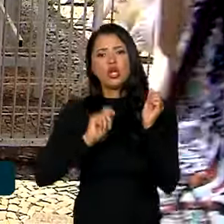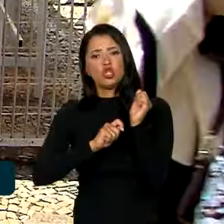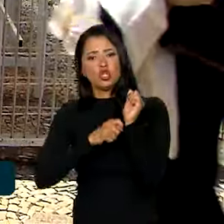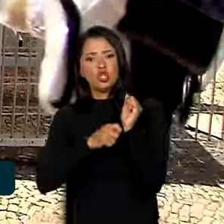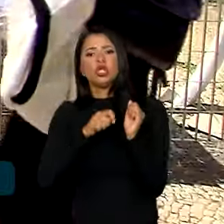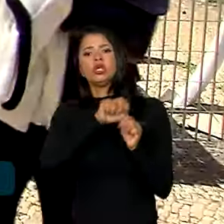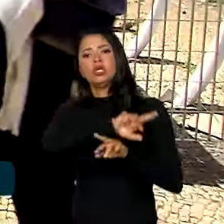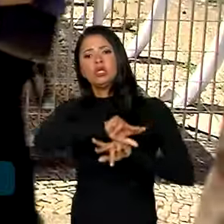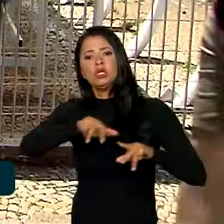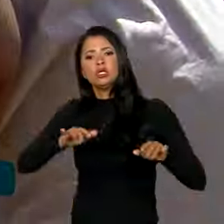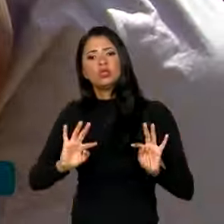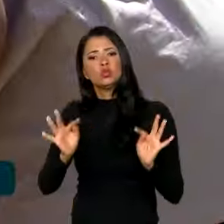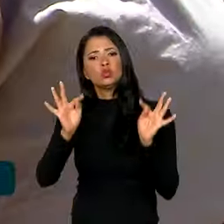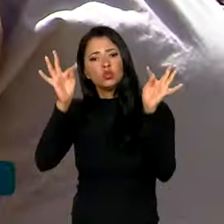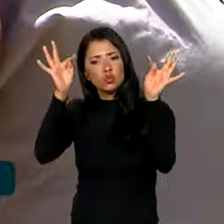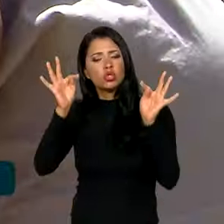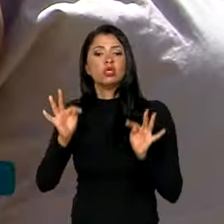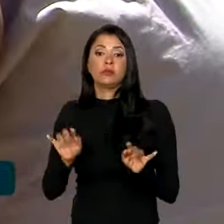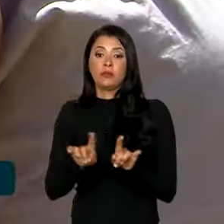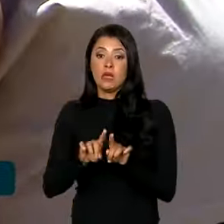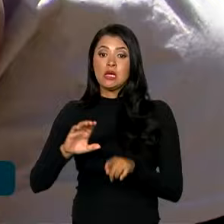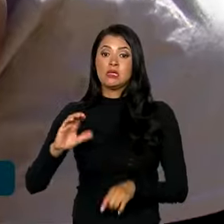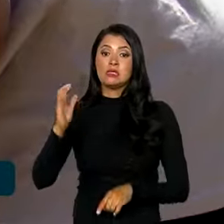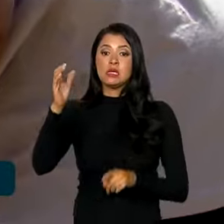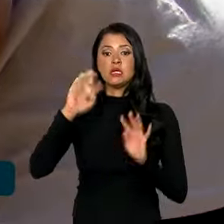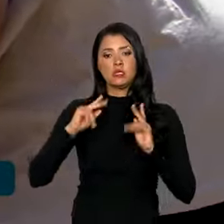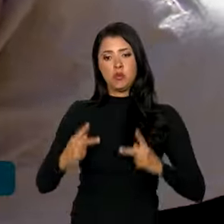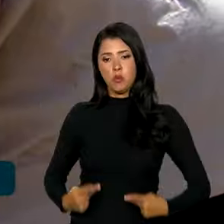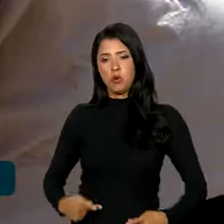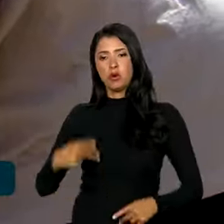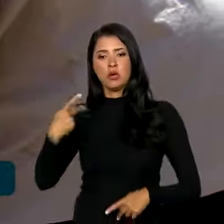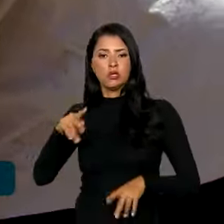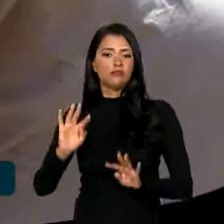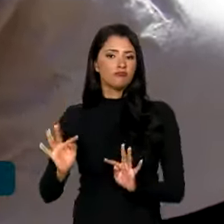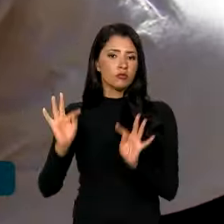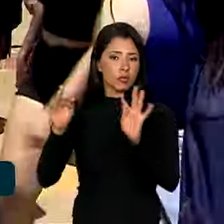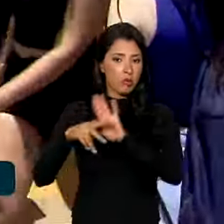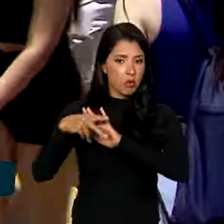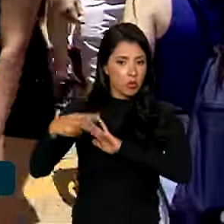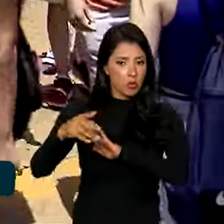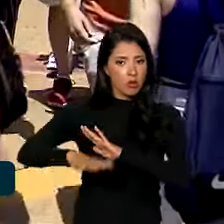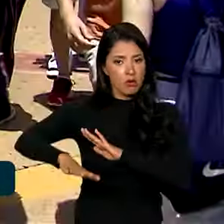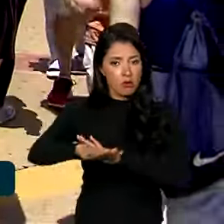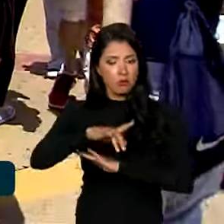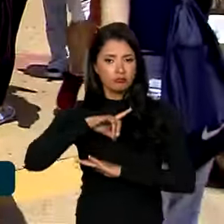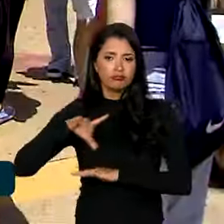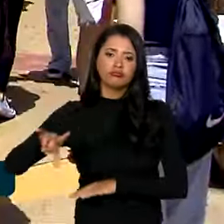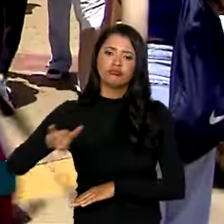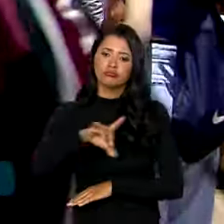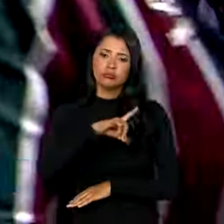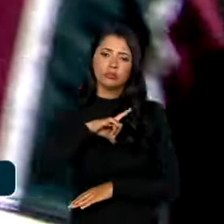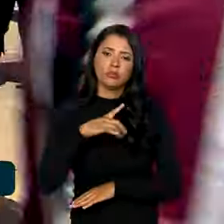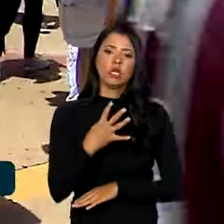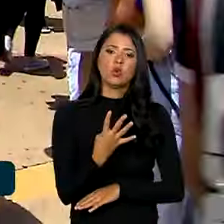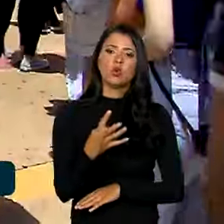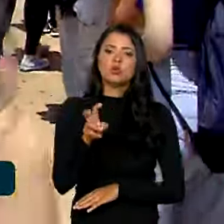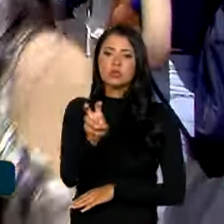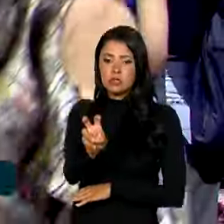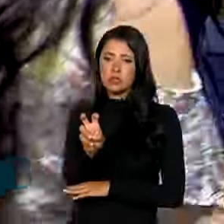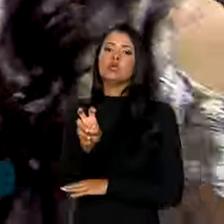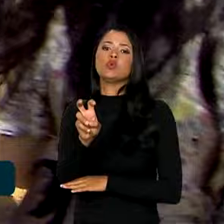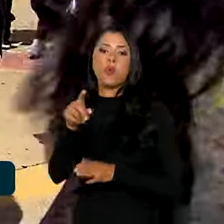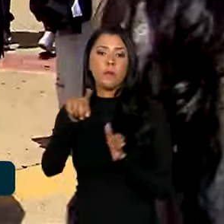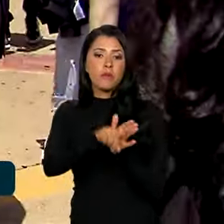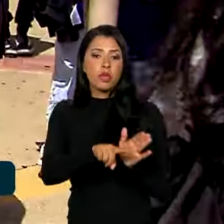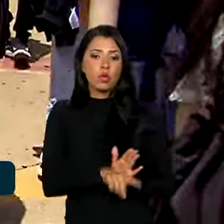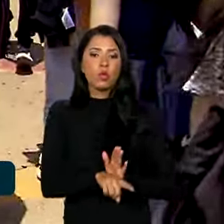suas tecnologias, e ciências humanas e suas tecnologias, cada uma com 45 questões